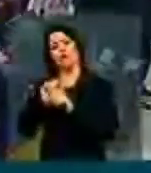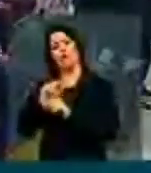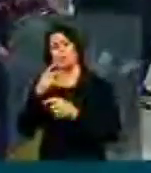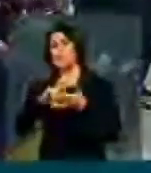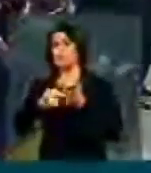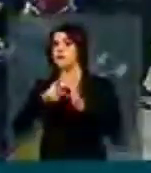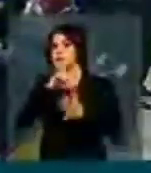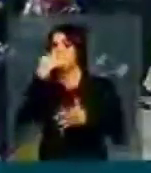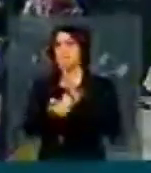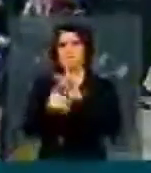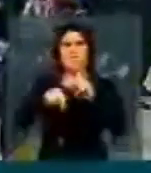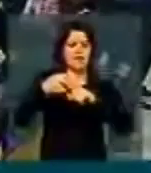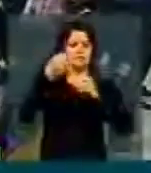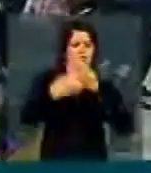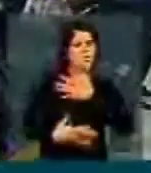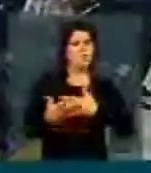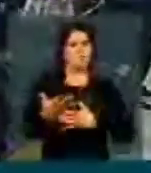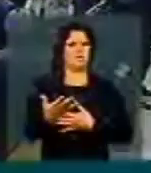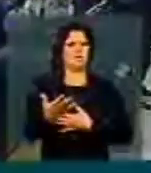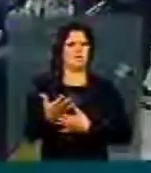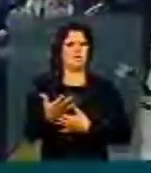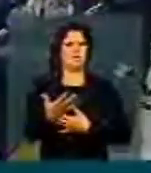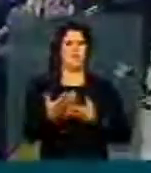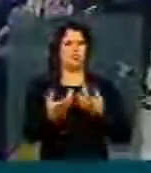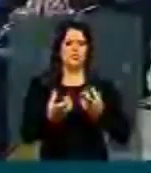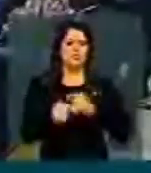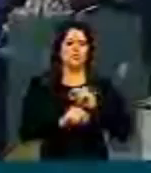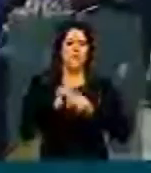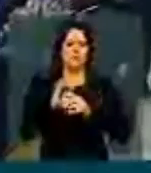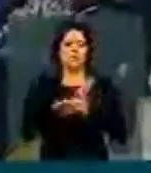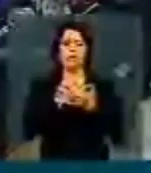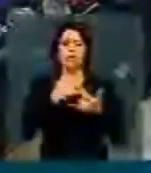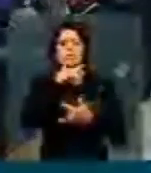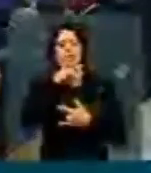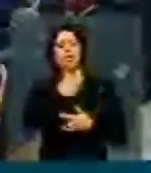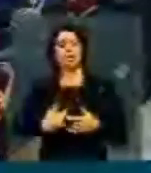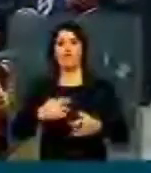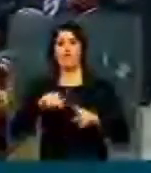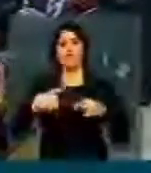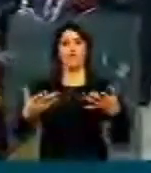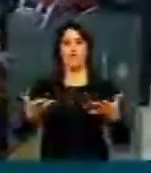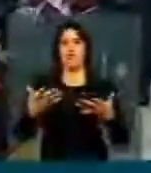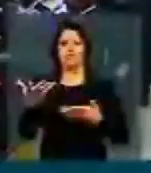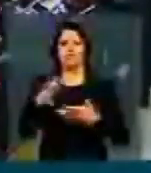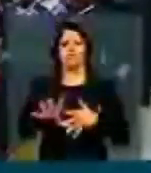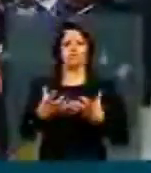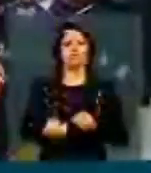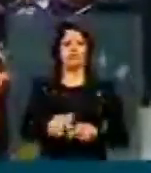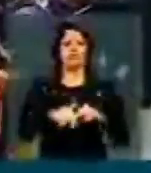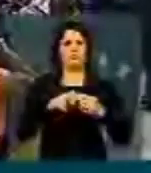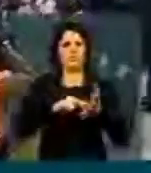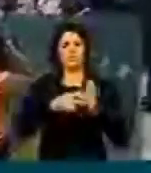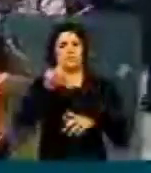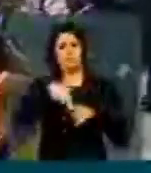financeiramente alguma coisa ruim que o governo não queira acatar. E aí possa significar um veto da